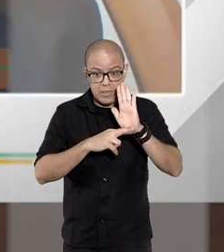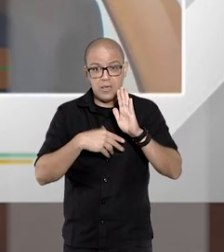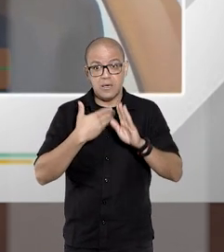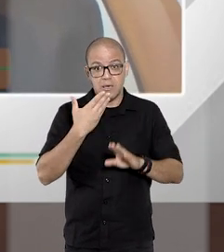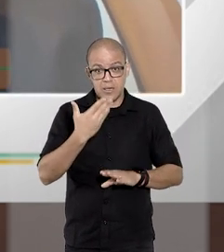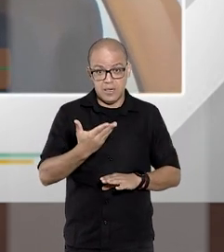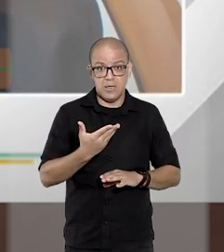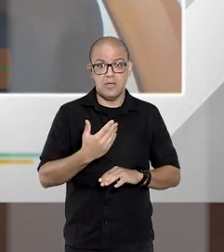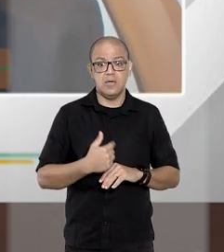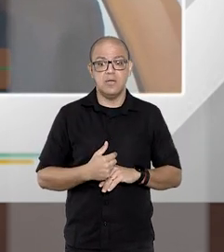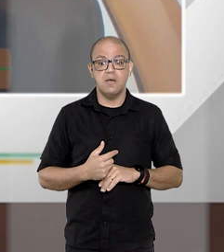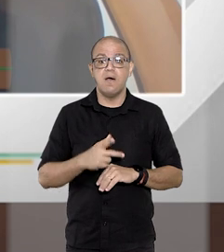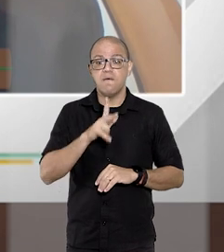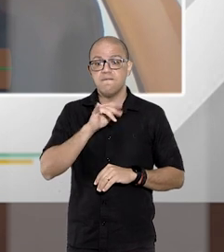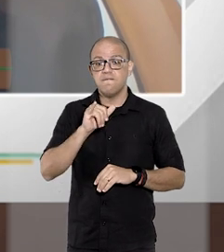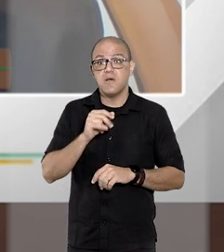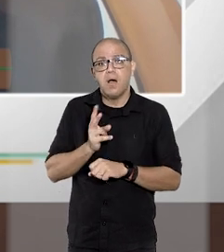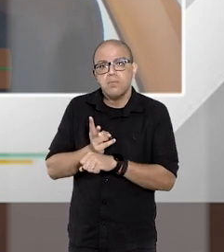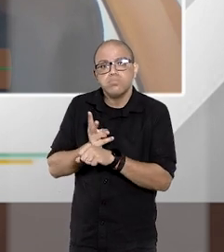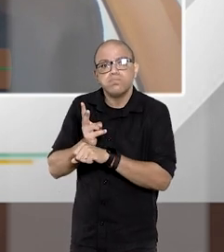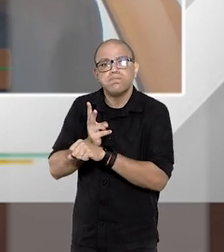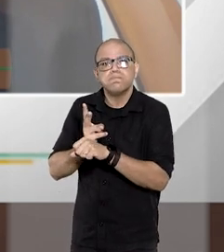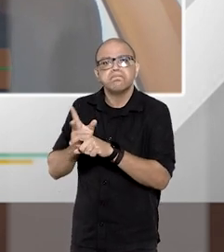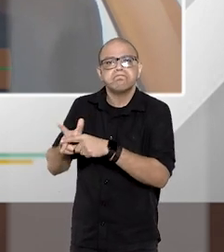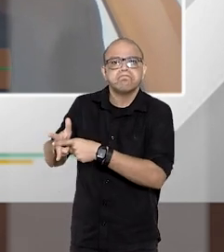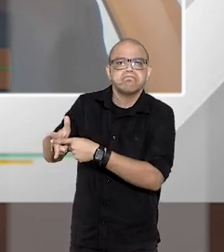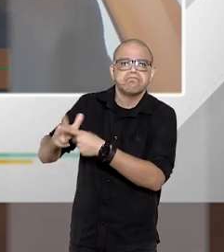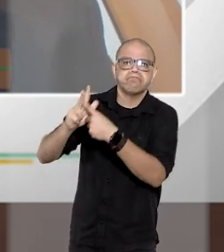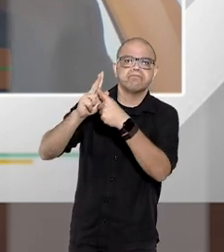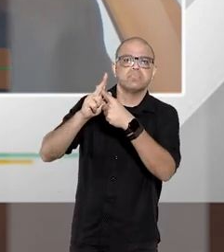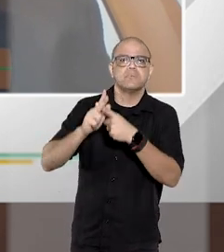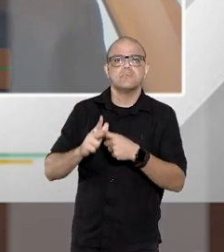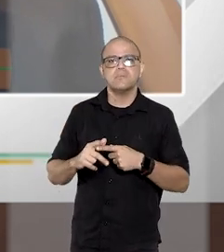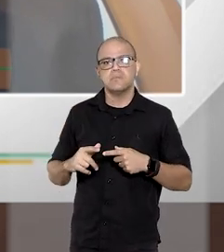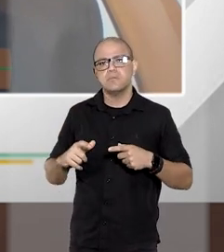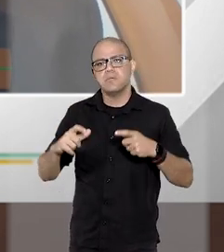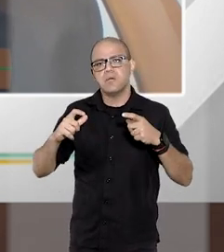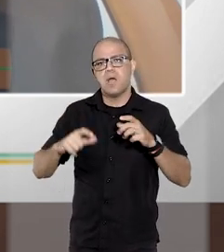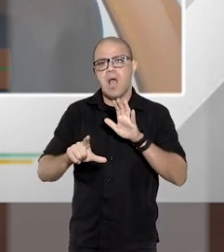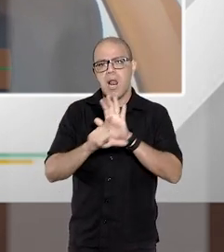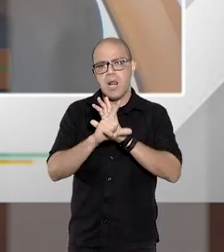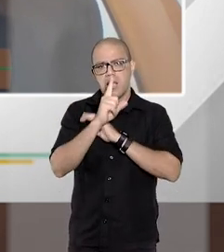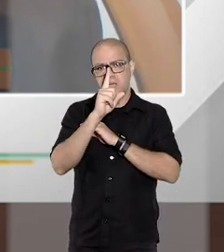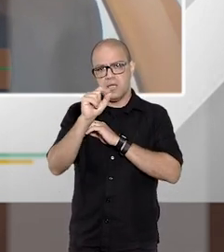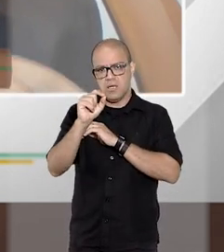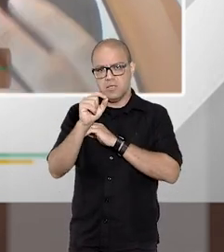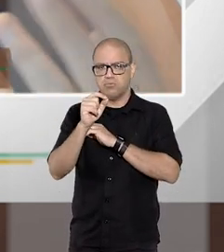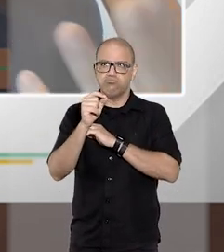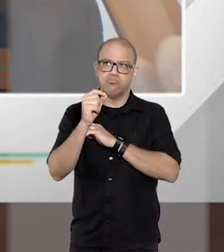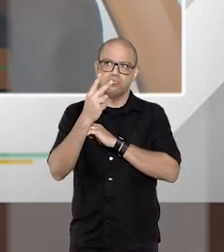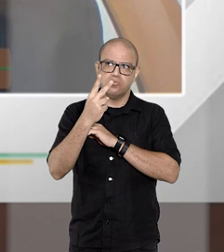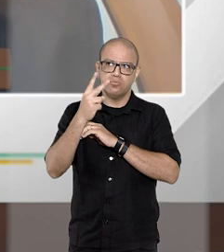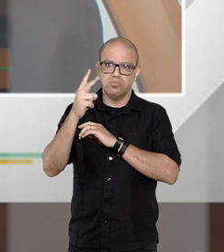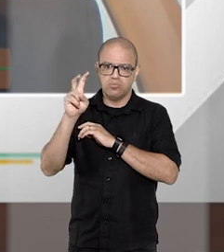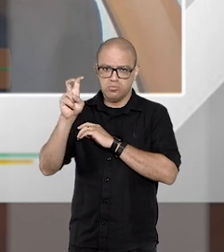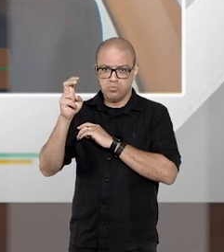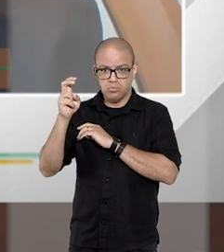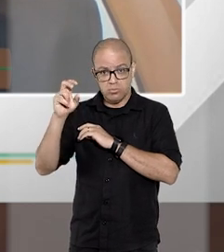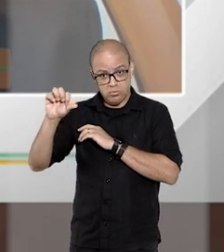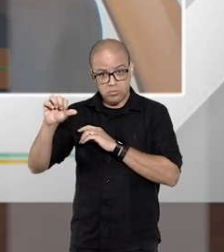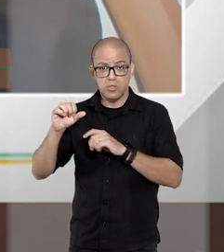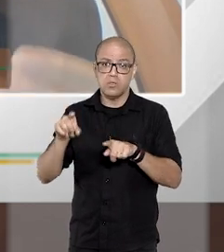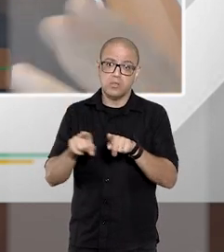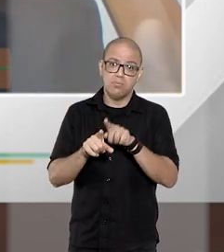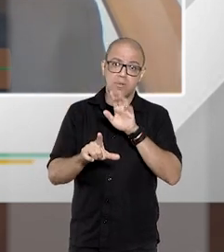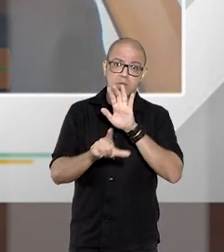nela vai se buscar solução dentro da lei 10259 dentro da lei